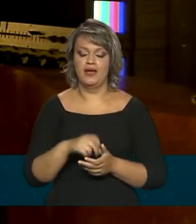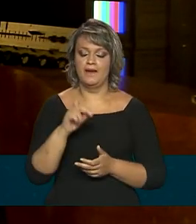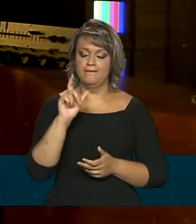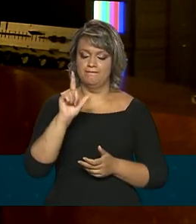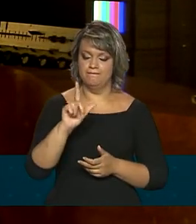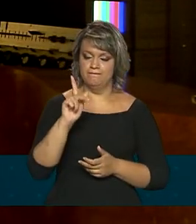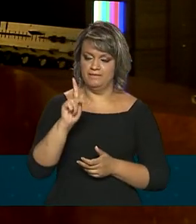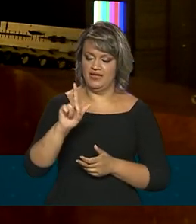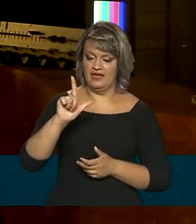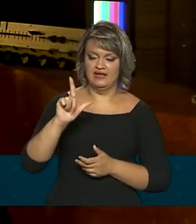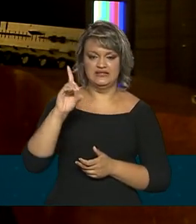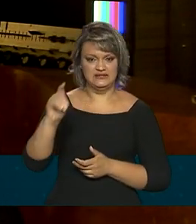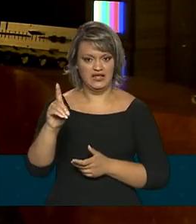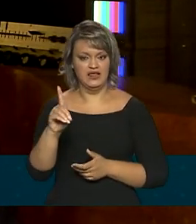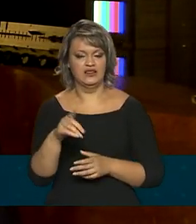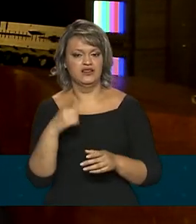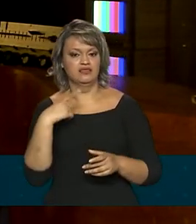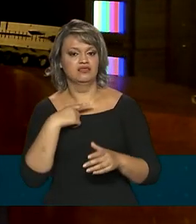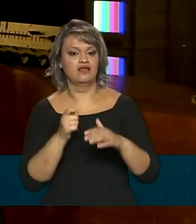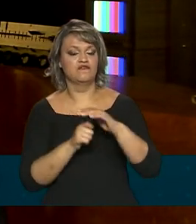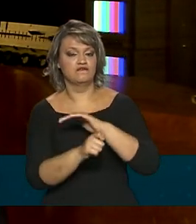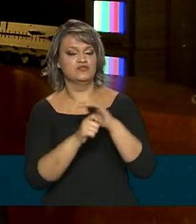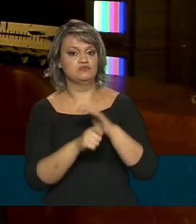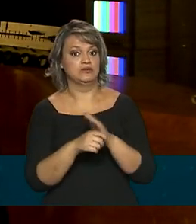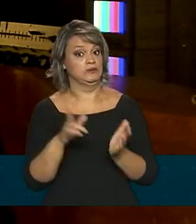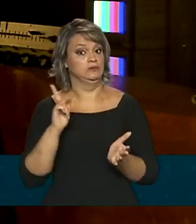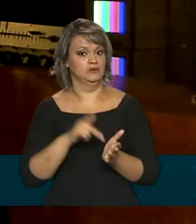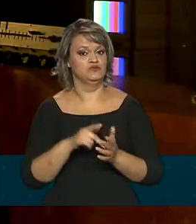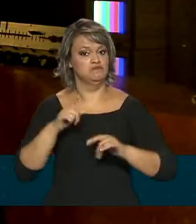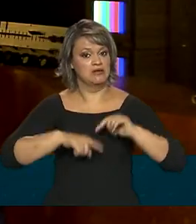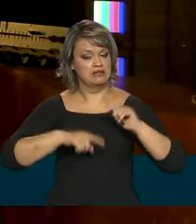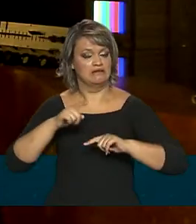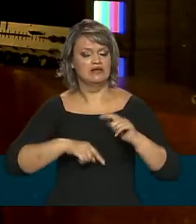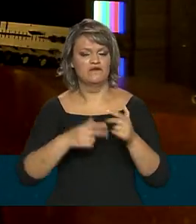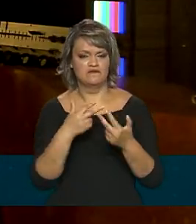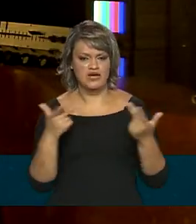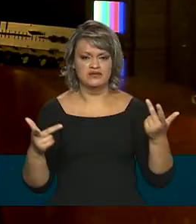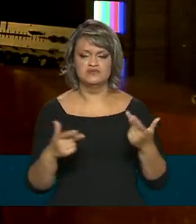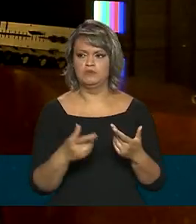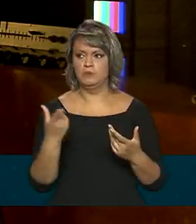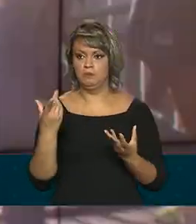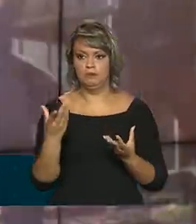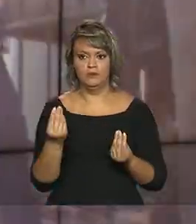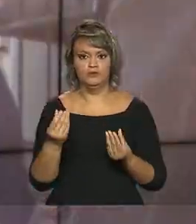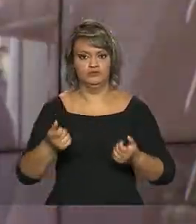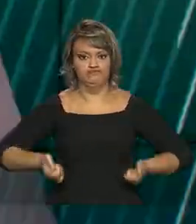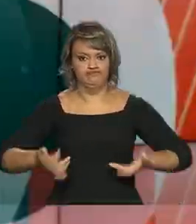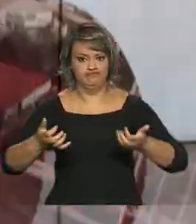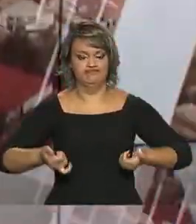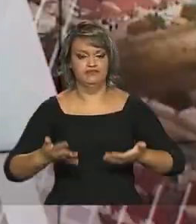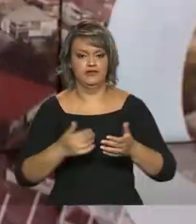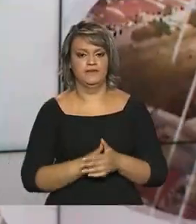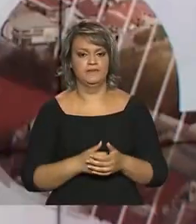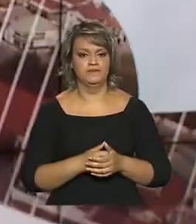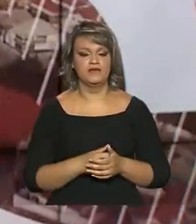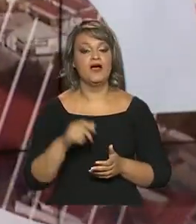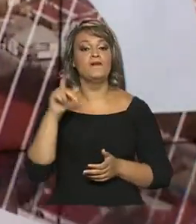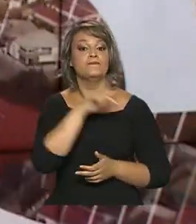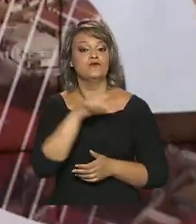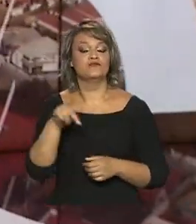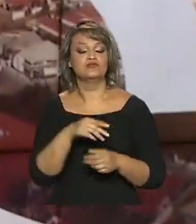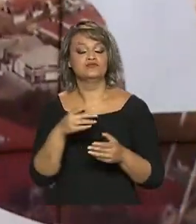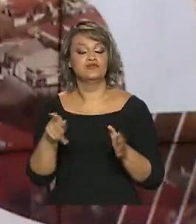um investimento significativo para adaptação do material. São centenas de milhões de reais. Um professor de